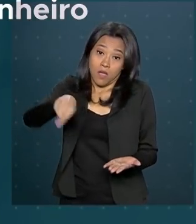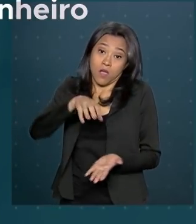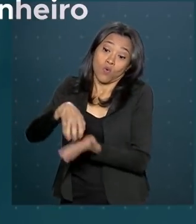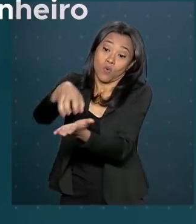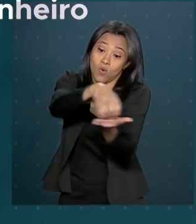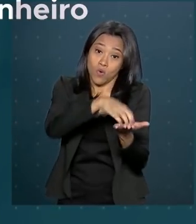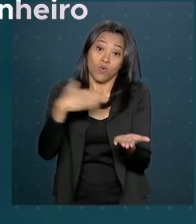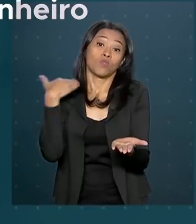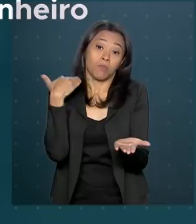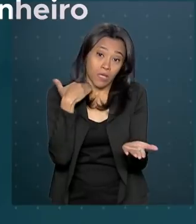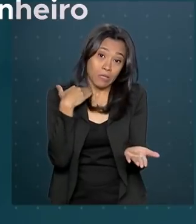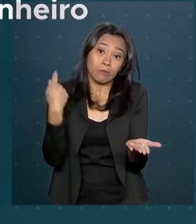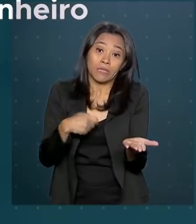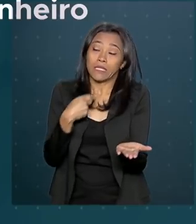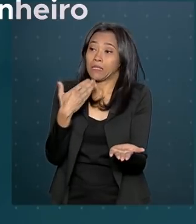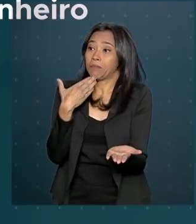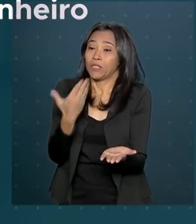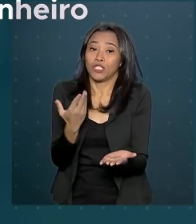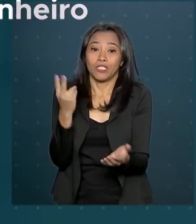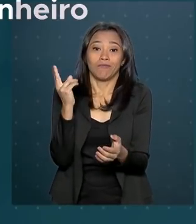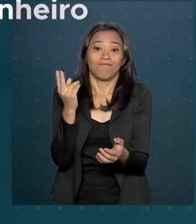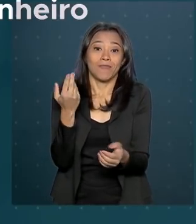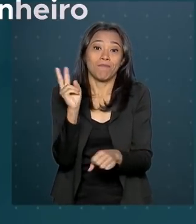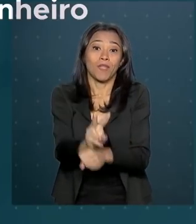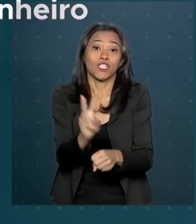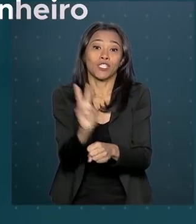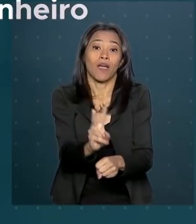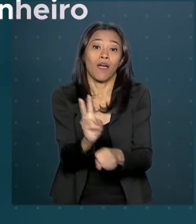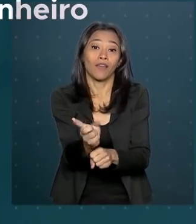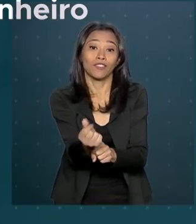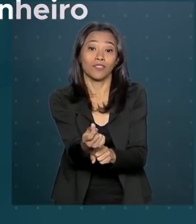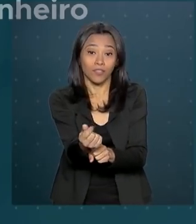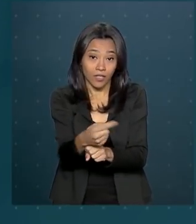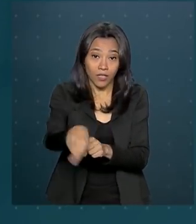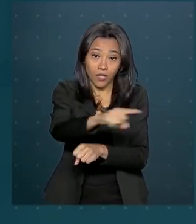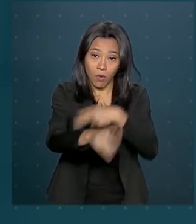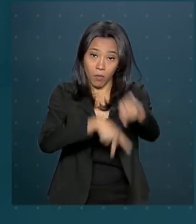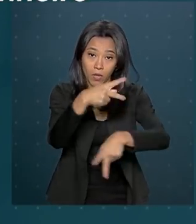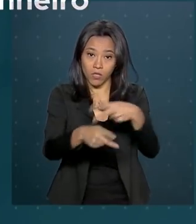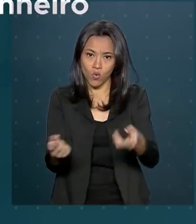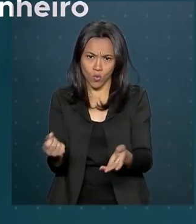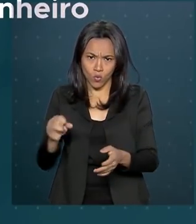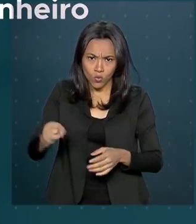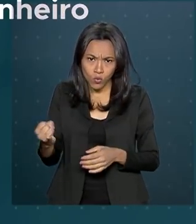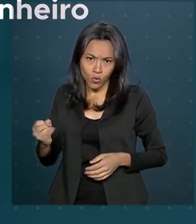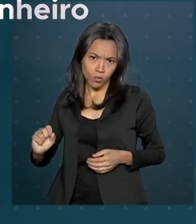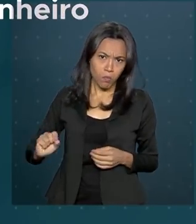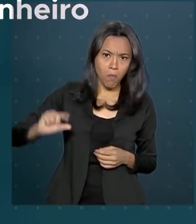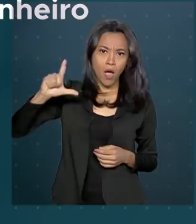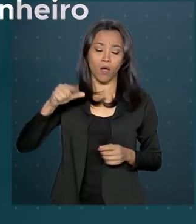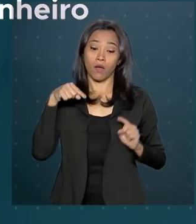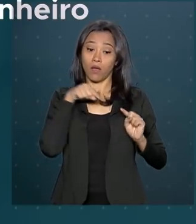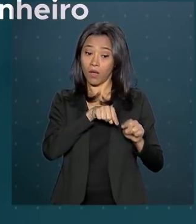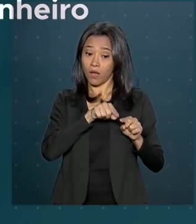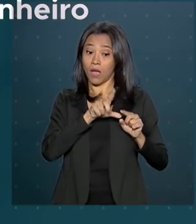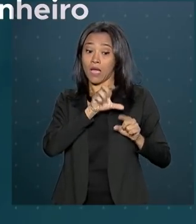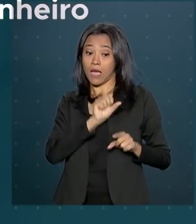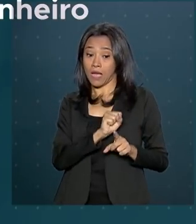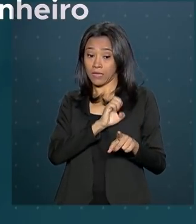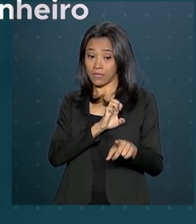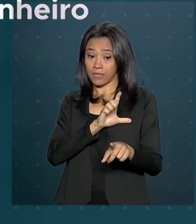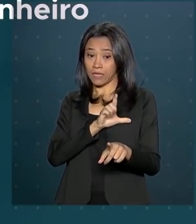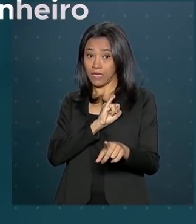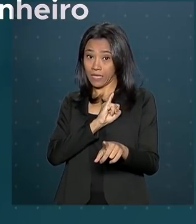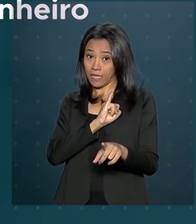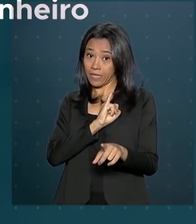financeiras passam a emprestar dinheiro para a população com juros maiores. Quando a taxa Selic diminui, acontece o processo